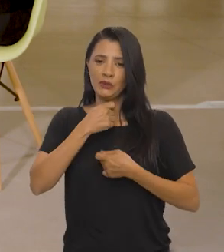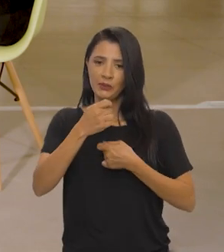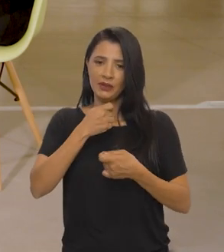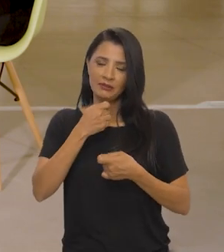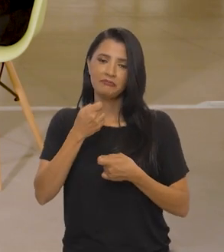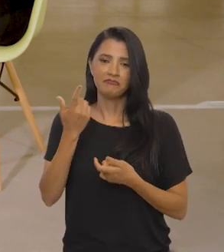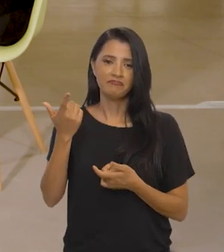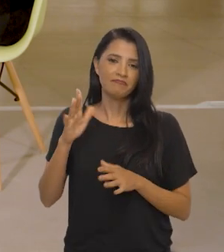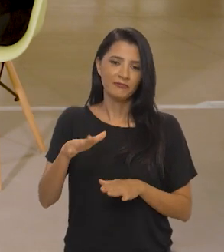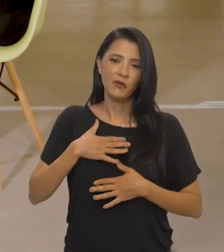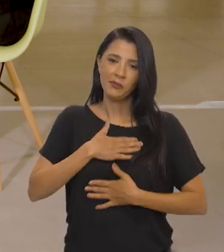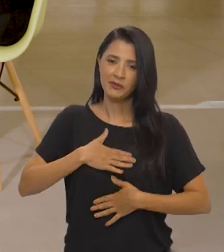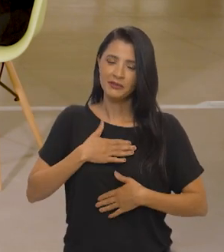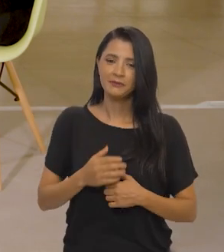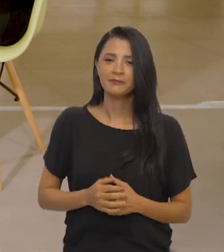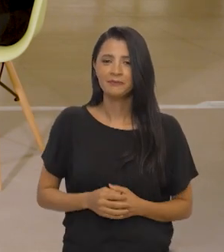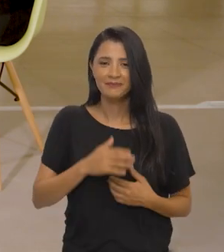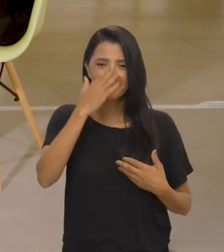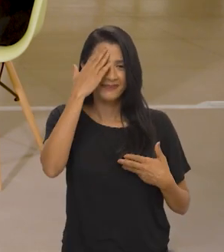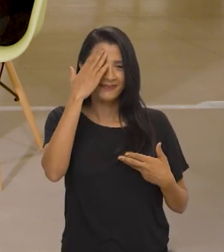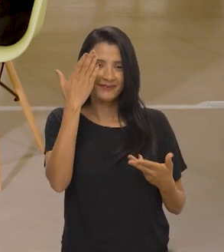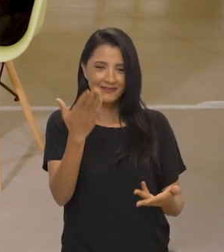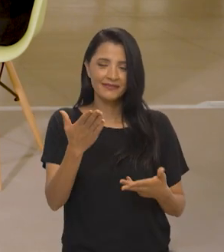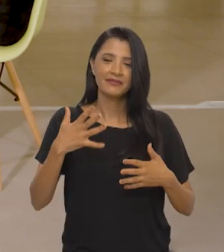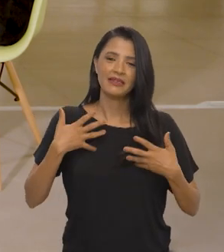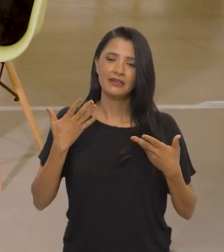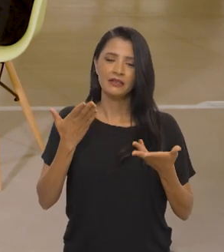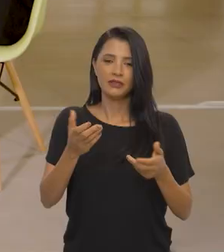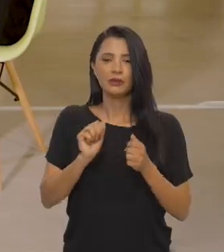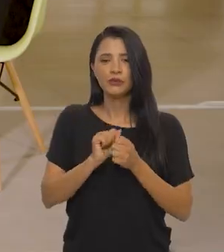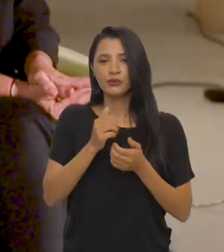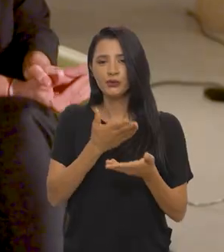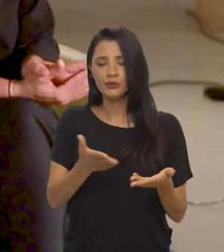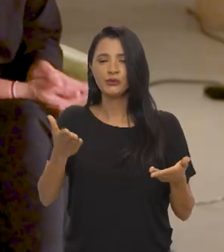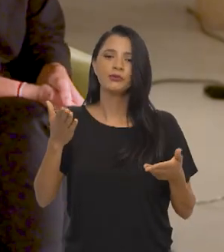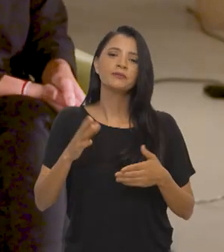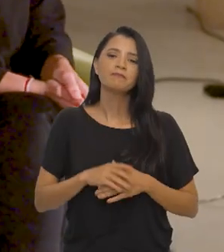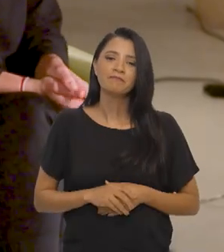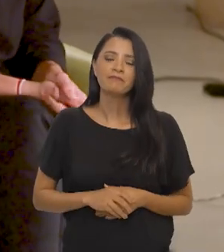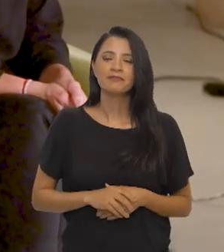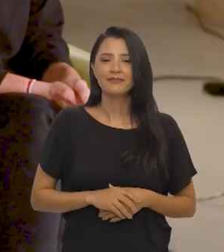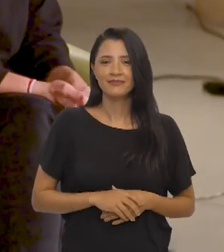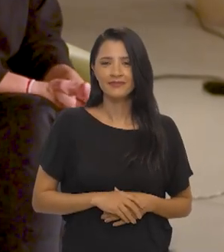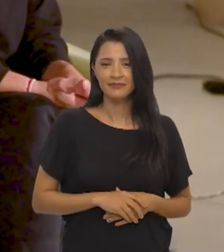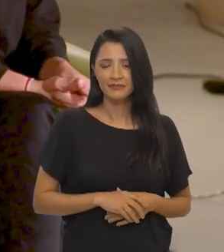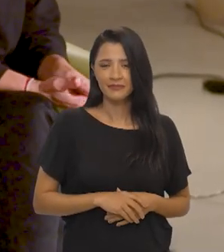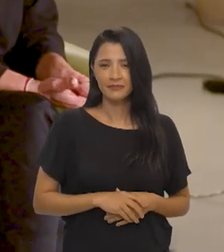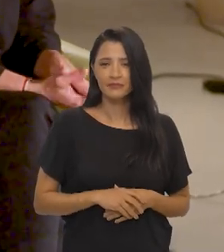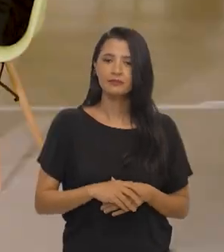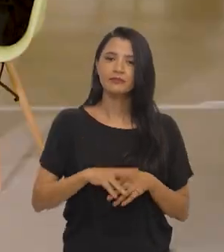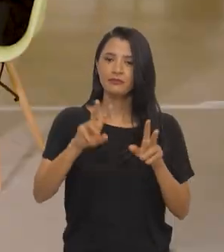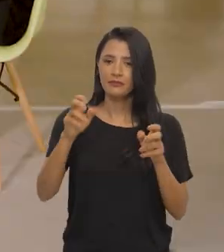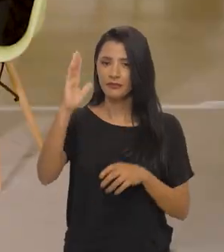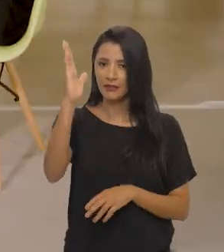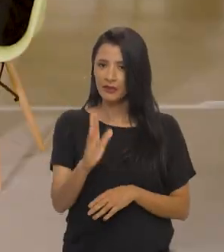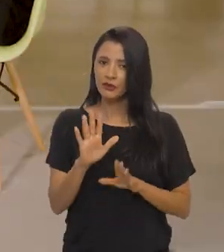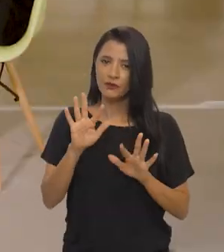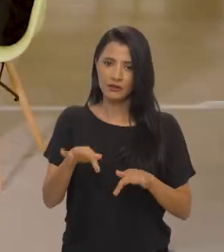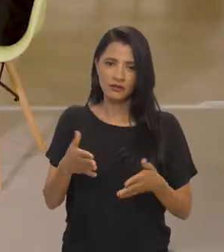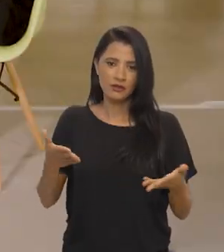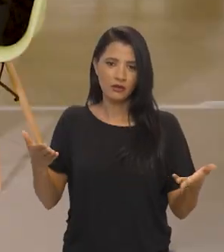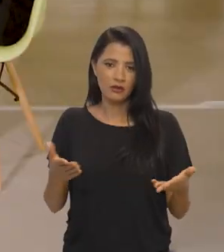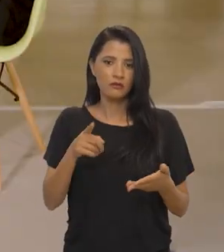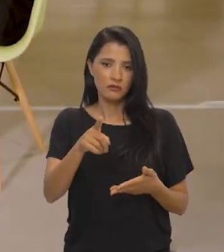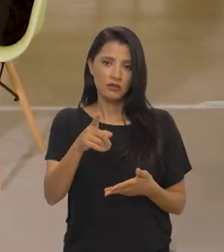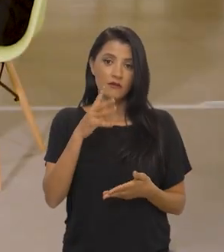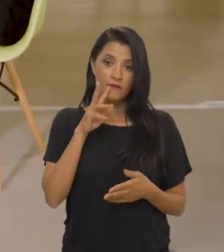agradeço muito pela entrevista, foi um grande prazer. muito obrigada, uma alegria estar aqui com vocês e bom, muito obrigada. O Brasil